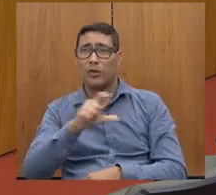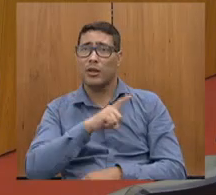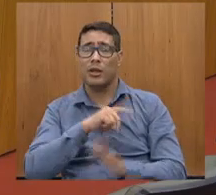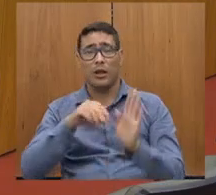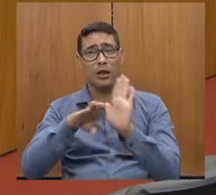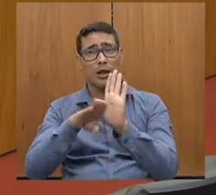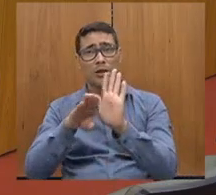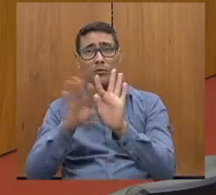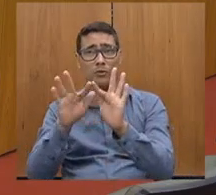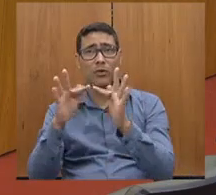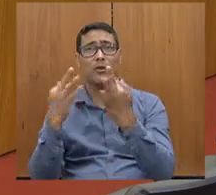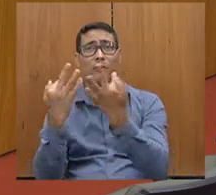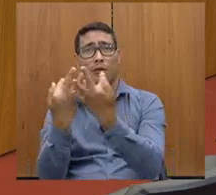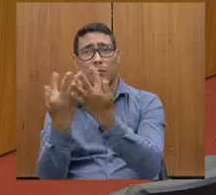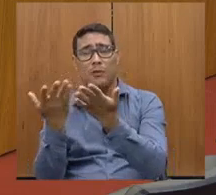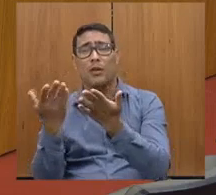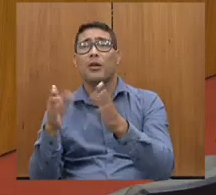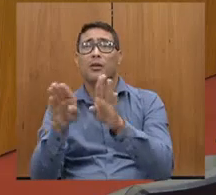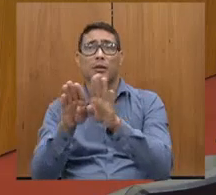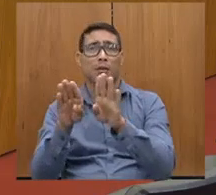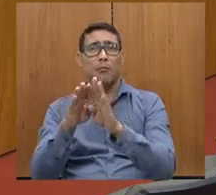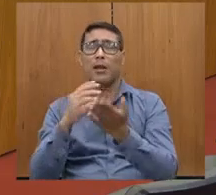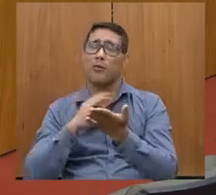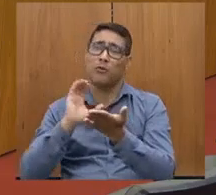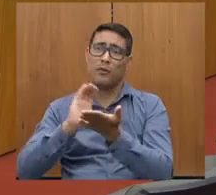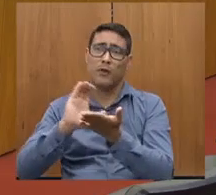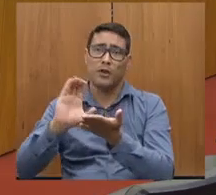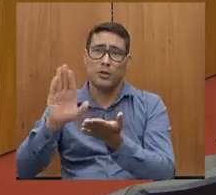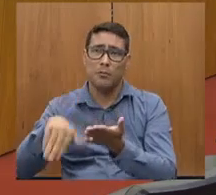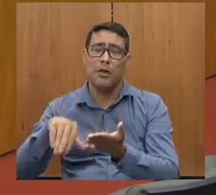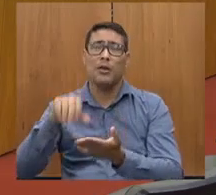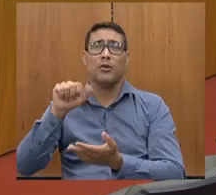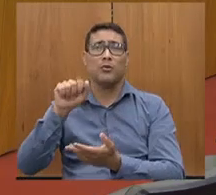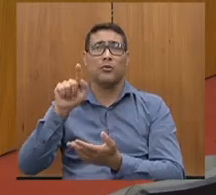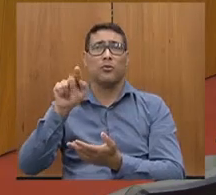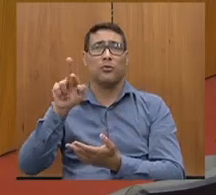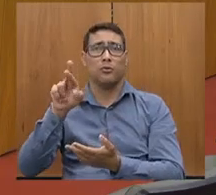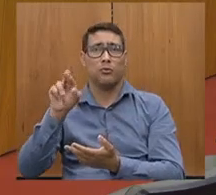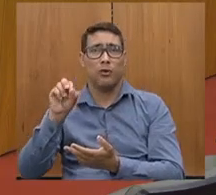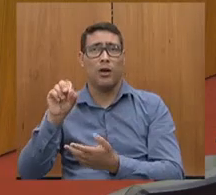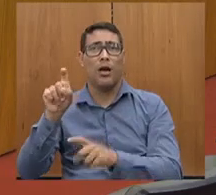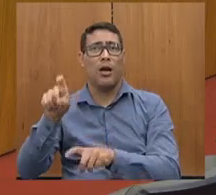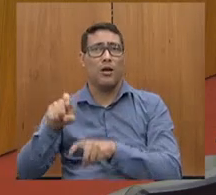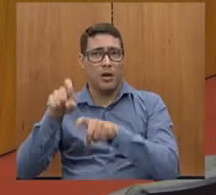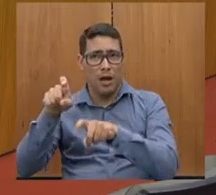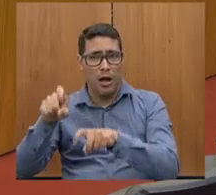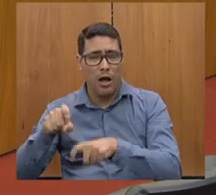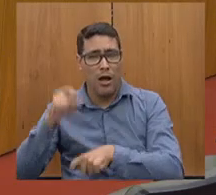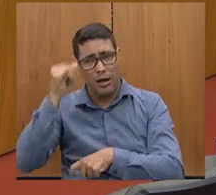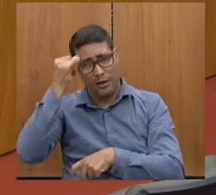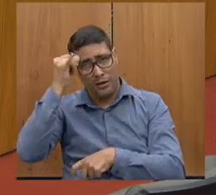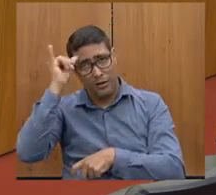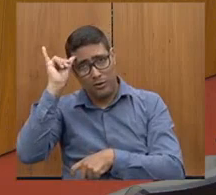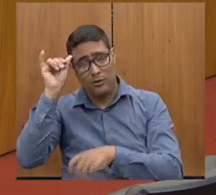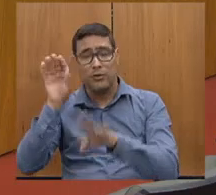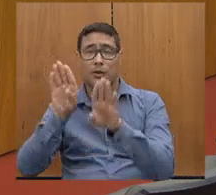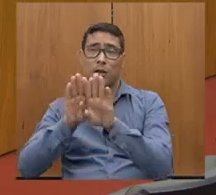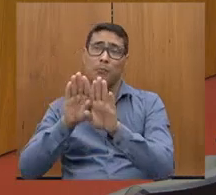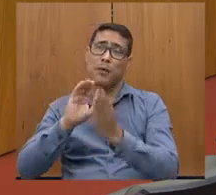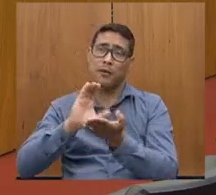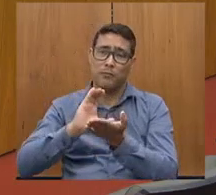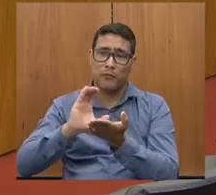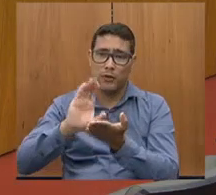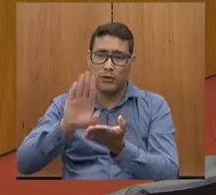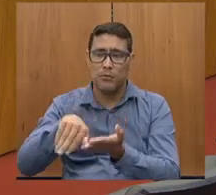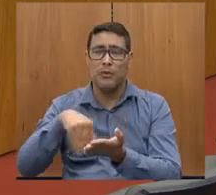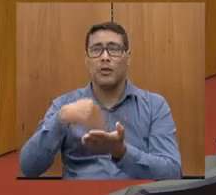imediato, do investimento no agro, investimento em algumas pequenas indústrias, enfim, é fundamental. E